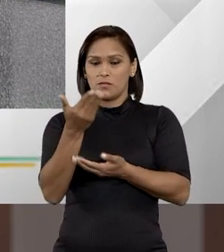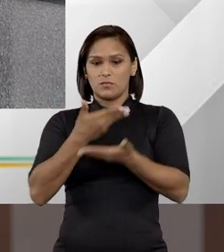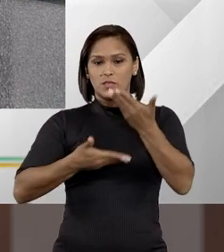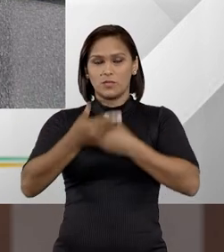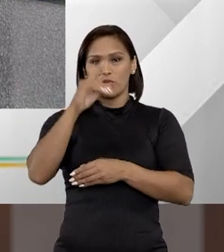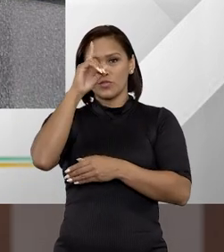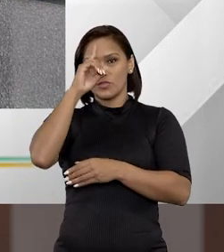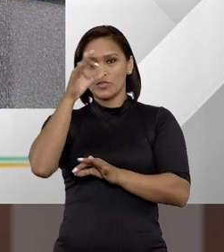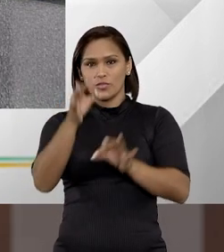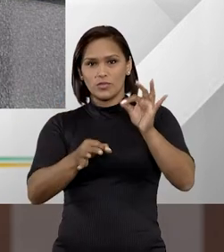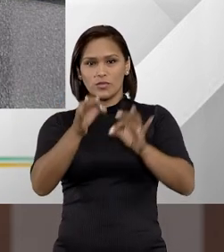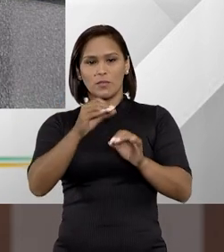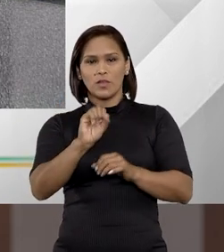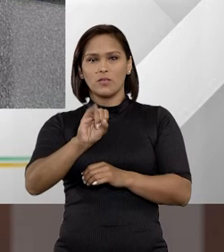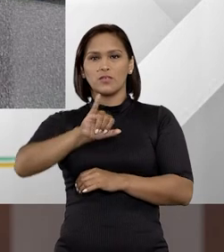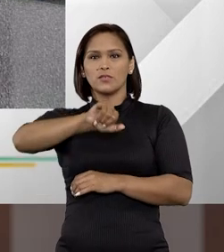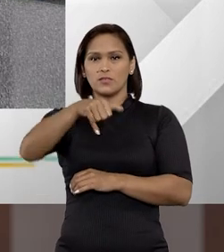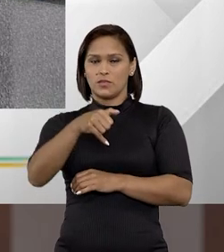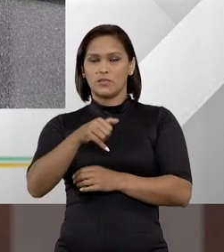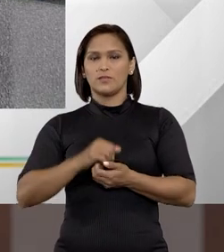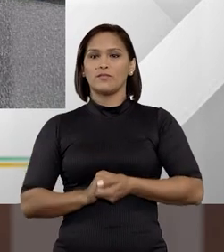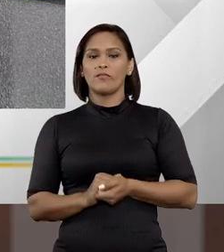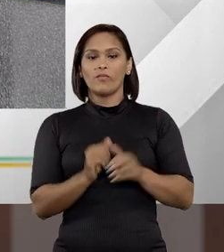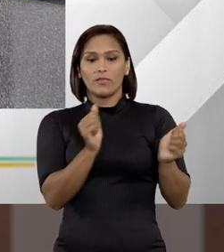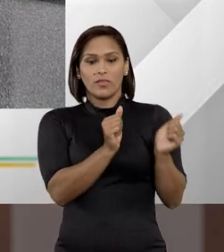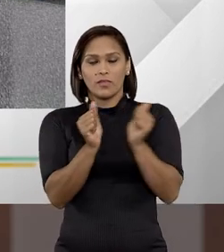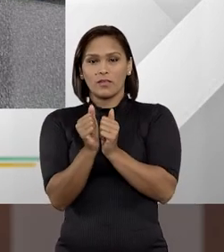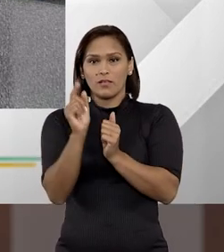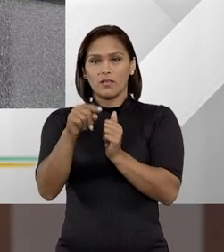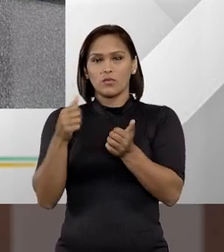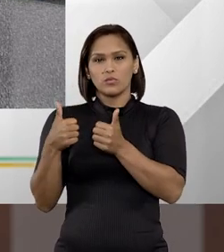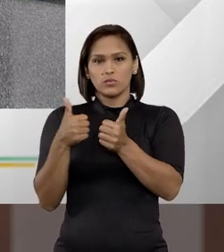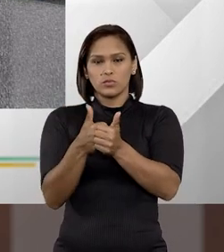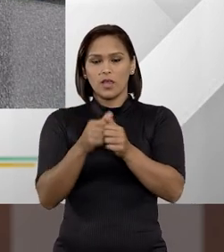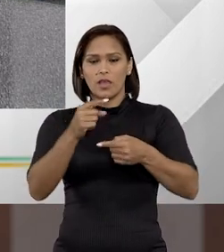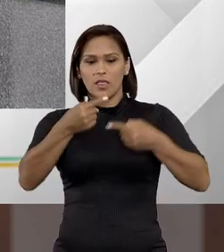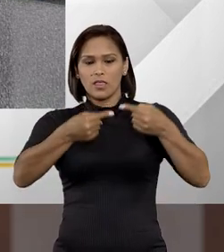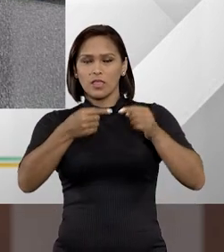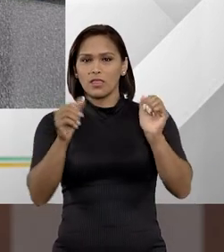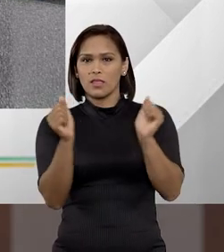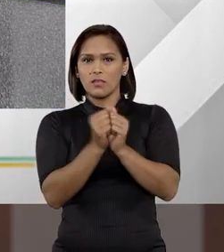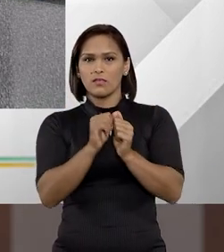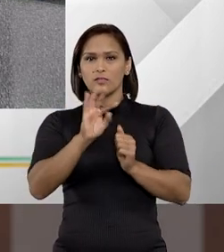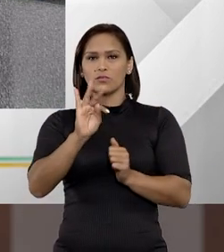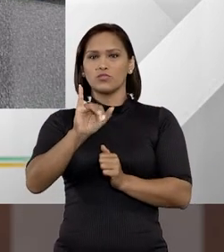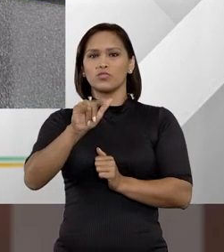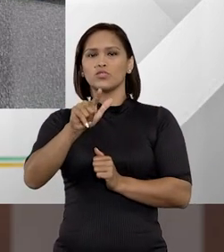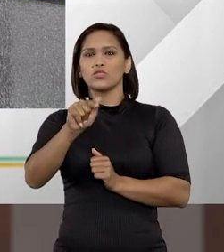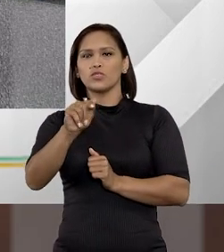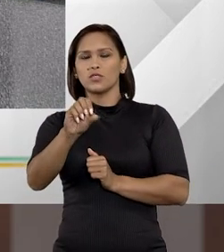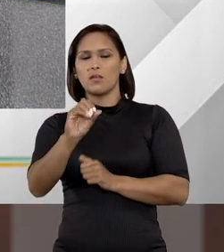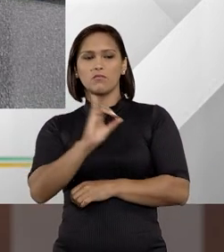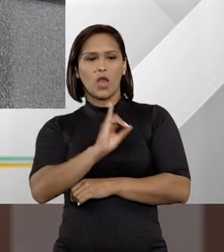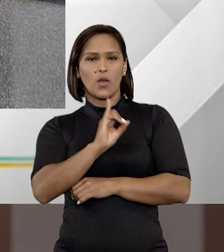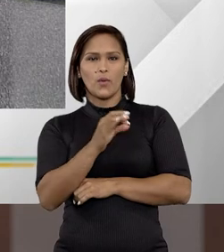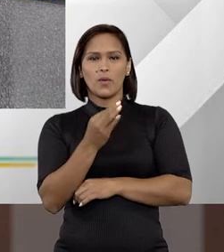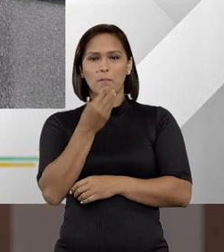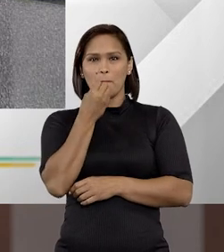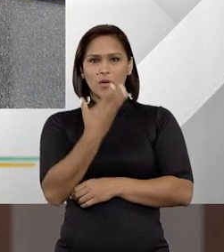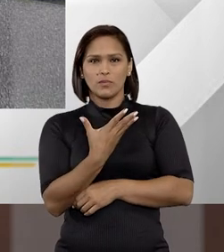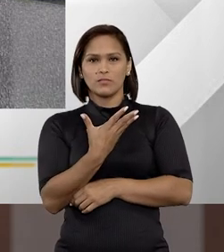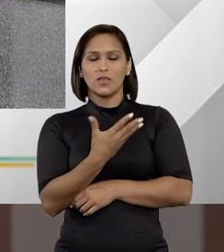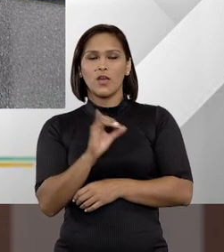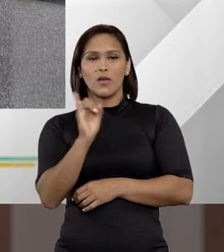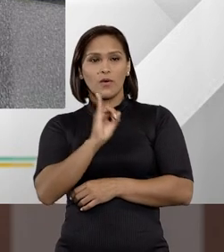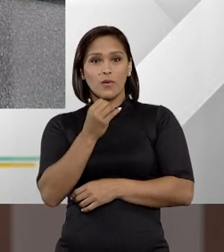fazem parte da rotina de julgamentos do STJ. E ao meu lado, para conduzir esse debate comigo, Tiago Gomidi. Oi, Tiago, tudo bom